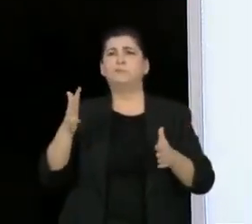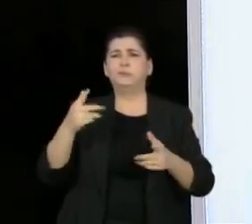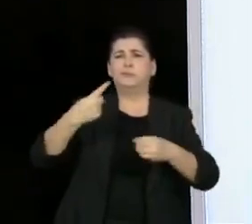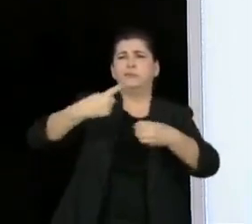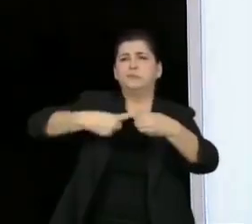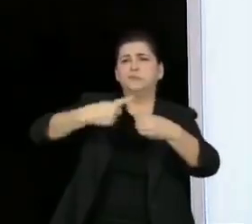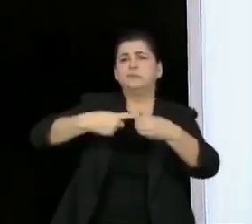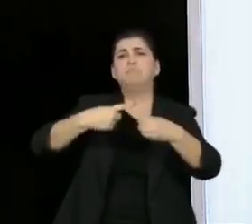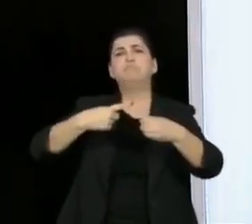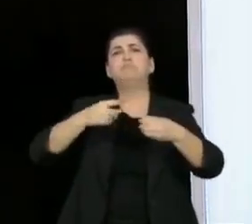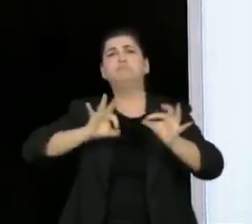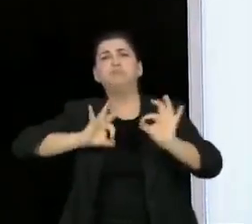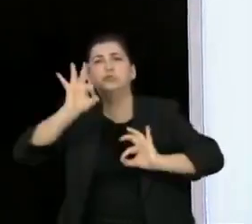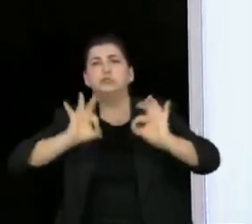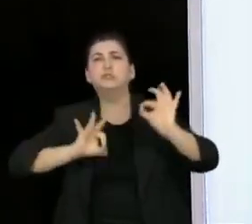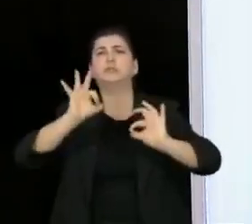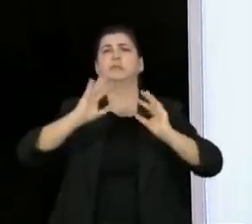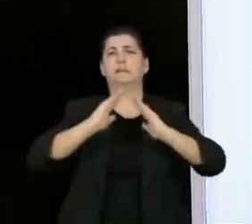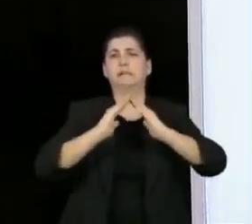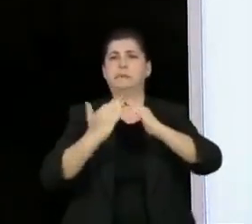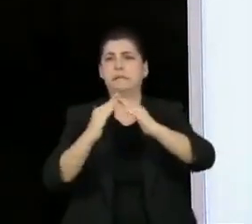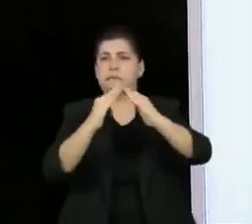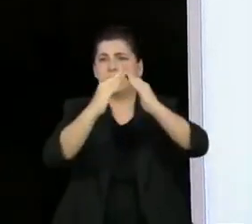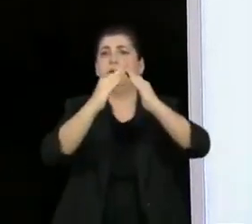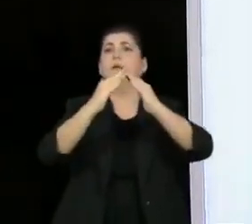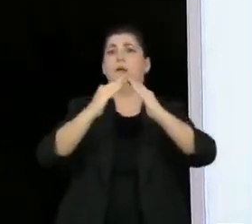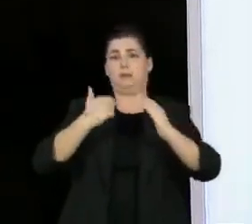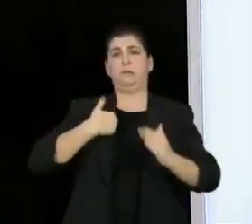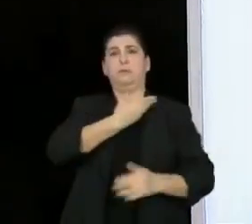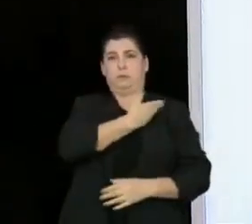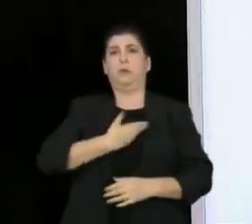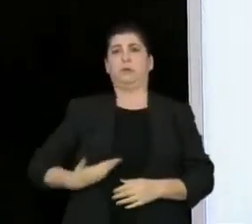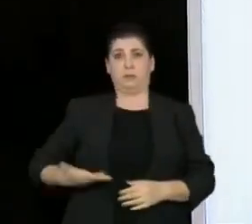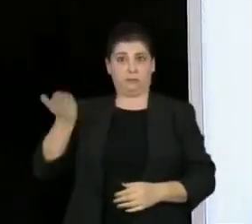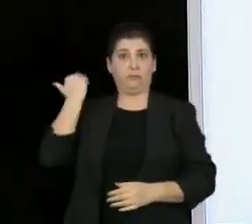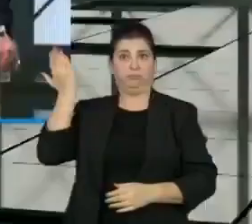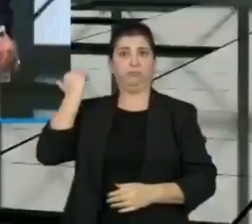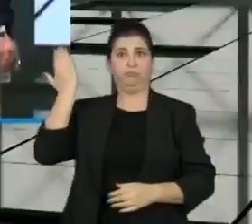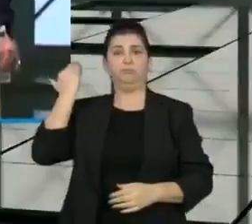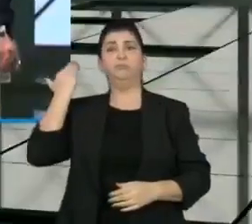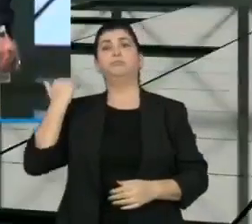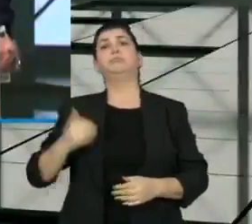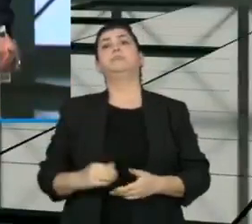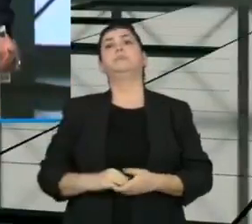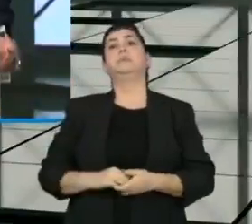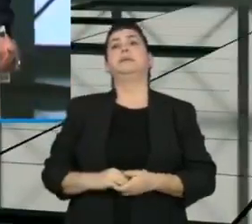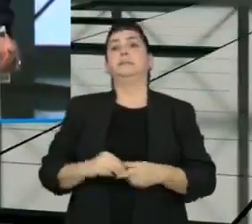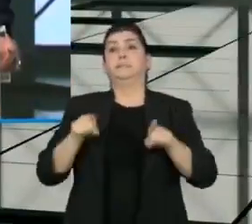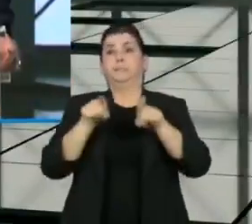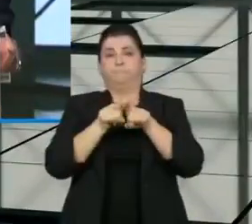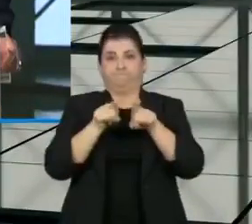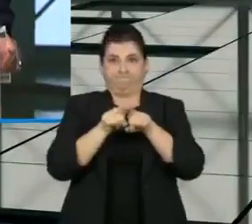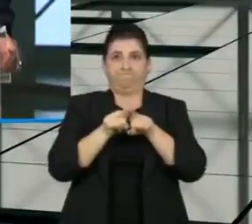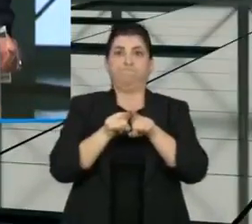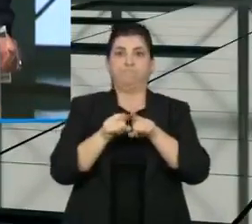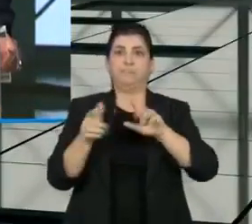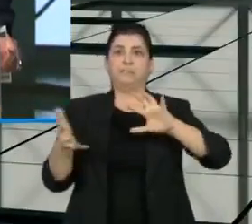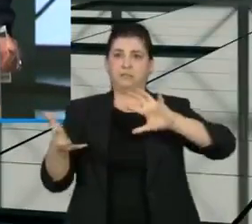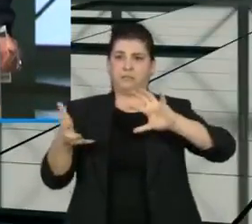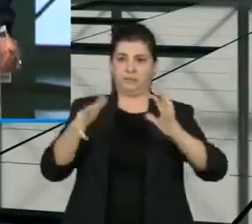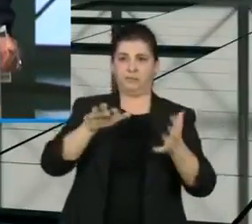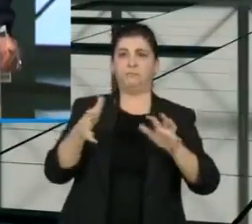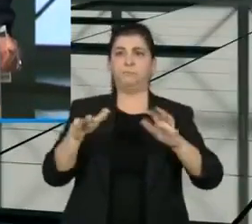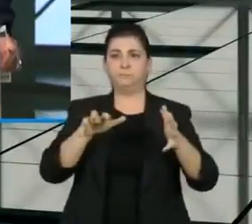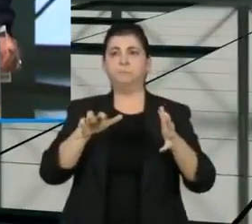urbanização de favelas que nós fizemos quando eu estava no governo. Fizemos também no Cantinho do Céu metade de Paraisópolis e a urbanização de